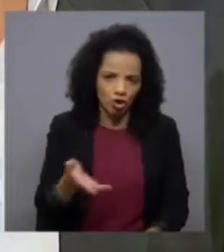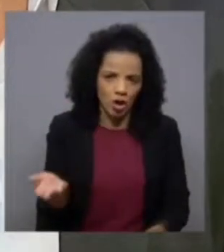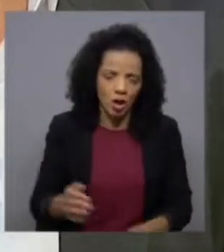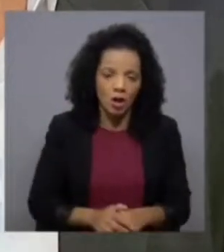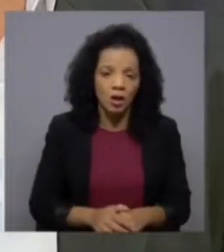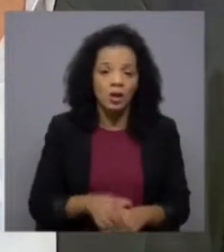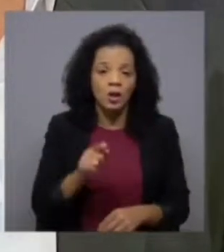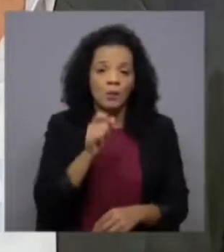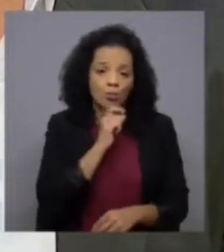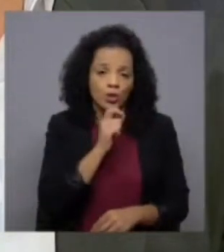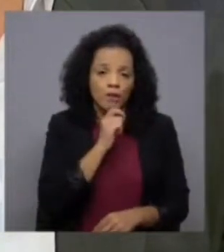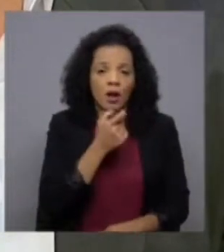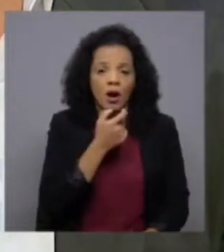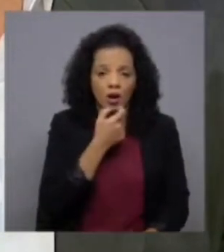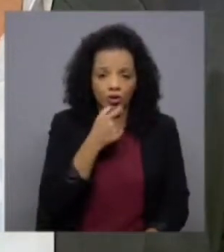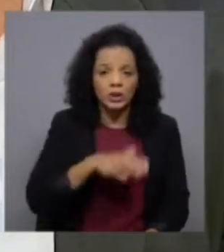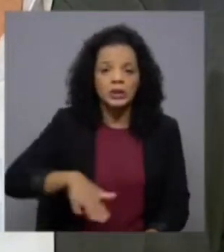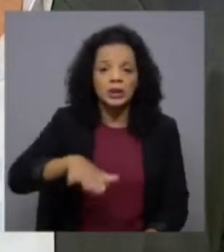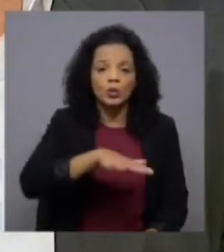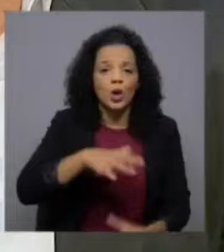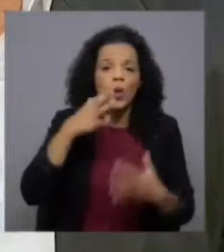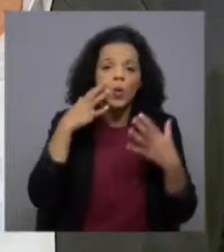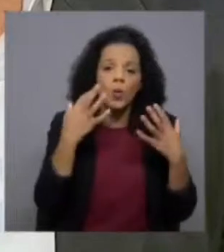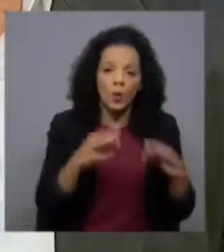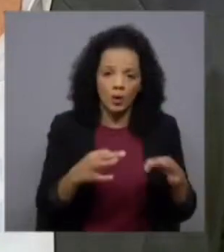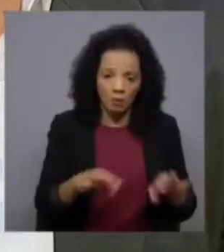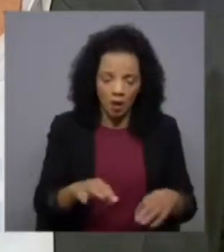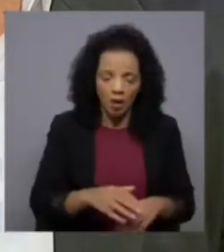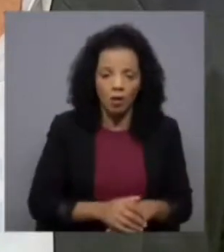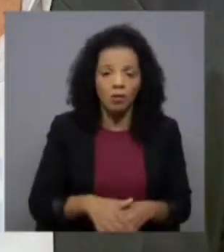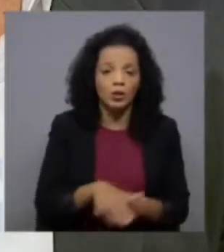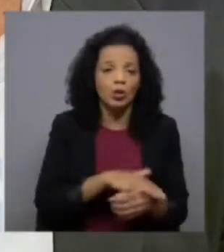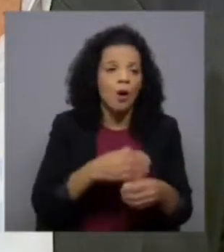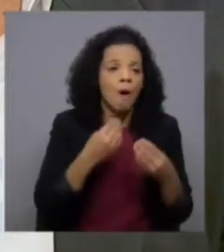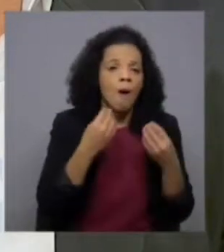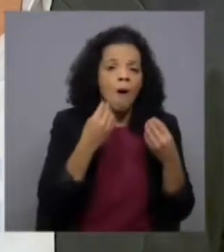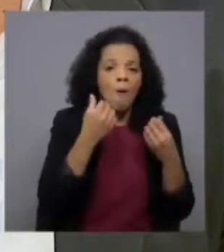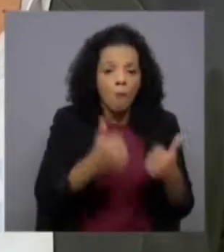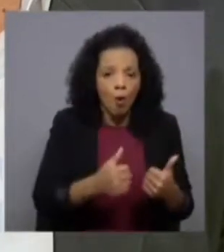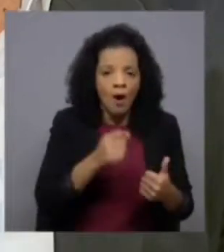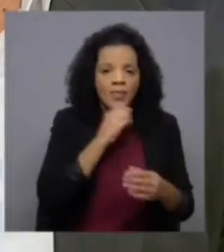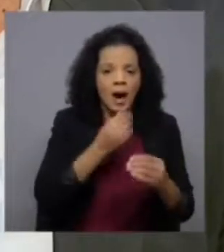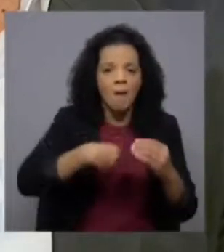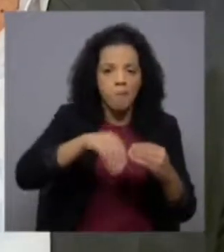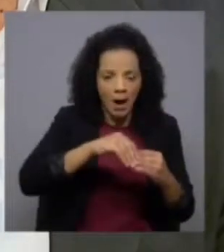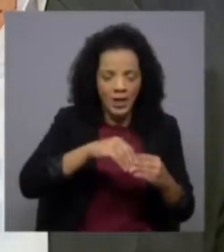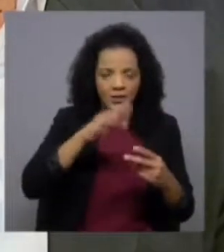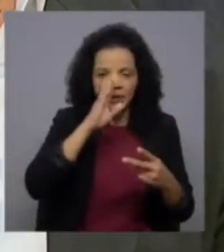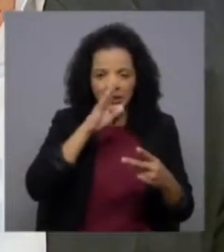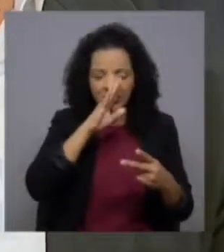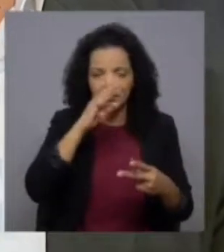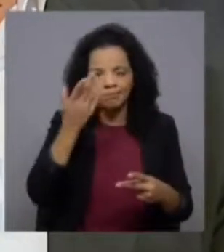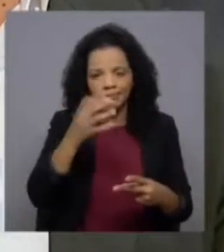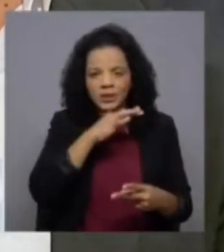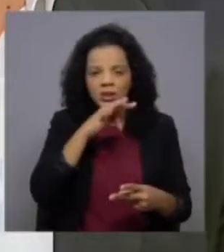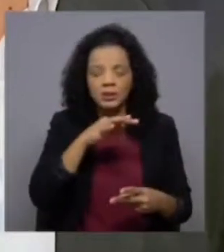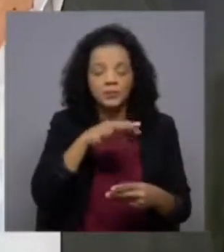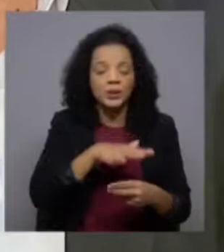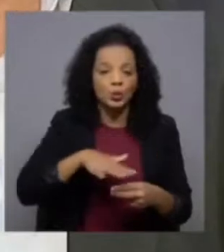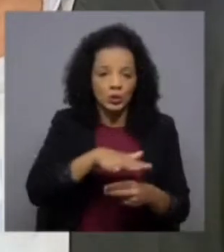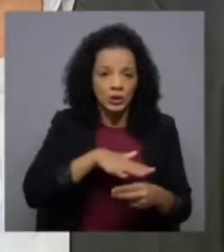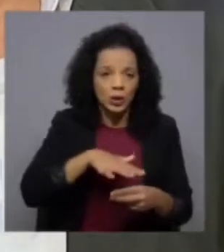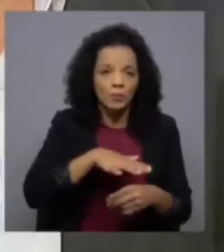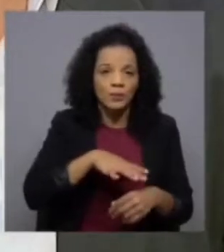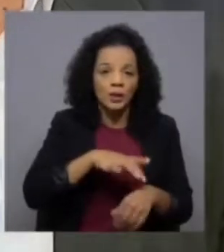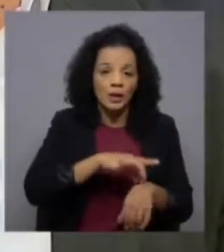que tudo isto só é possível numa situação de normalidade, numa situação muito boa, poderemos fazer mais. Numa situação em que a pandemia agora